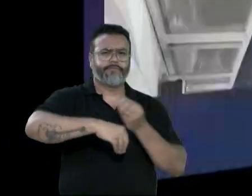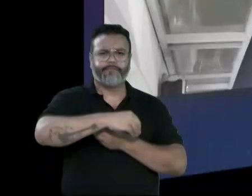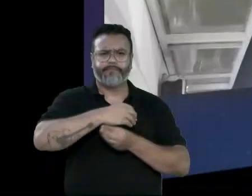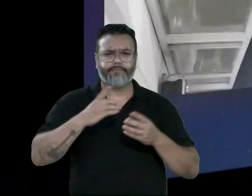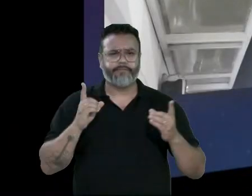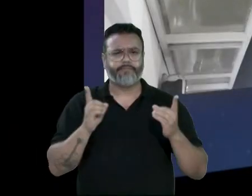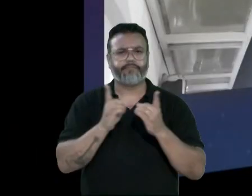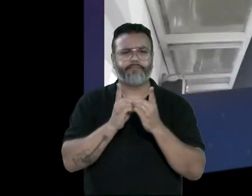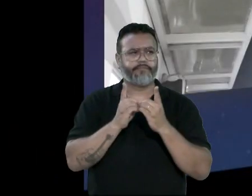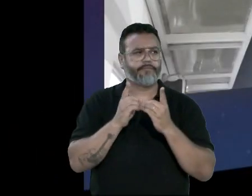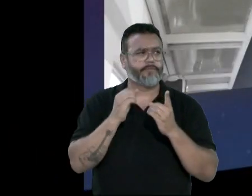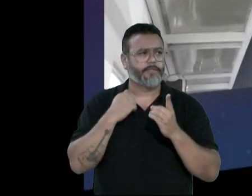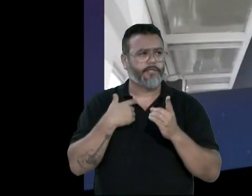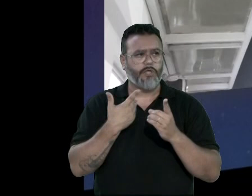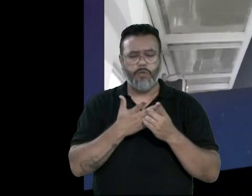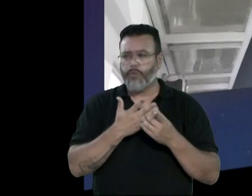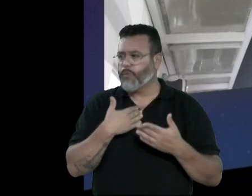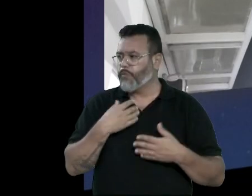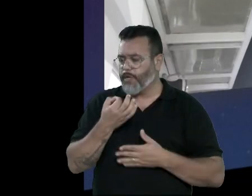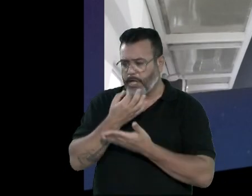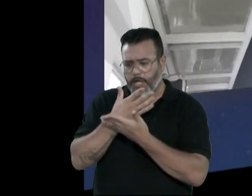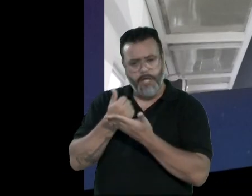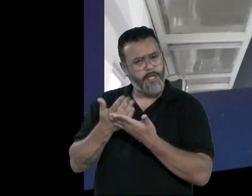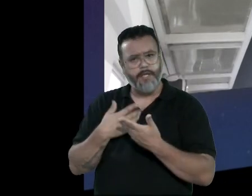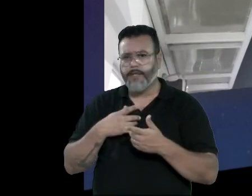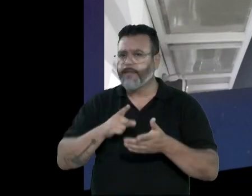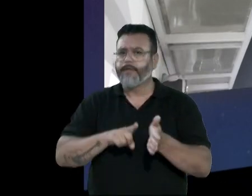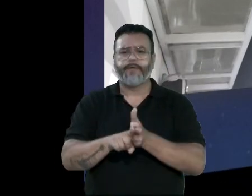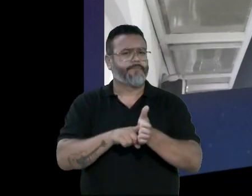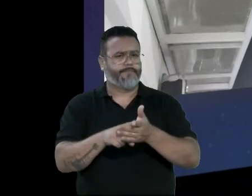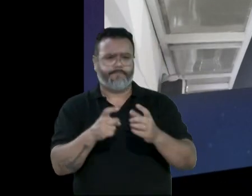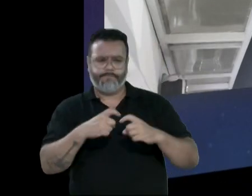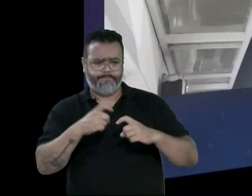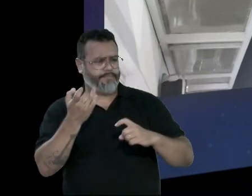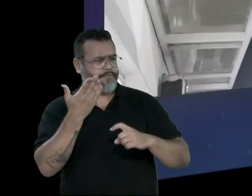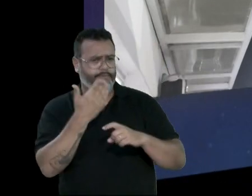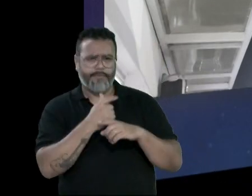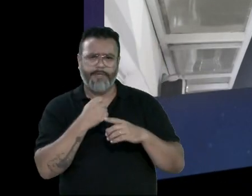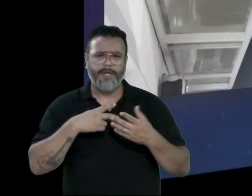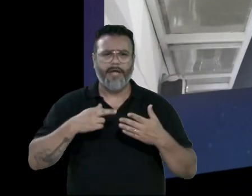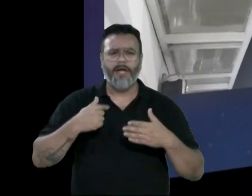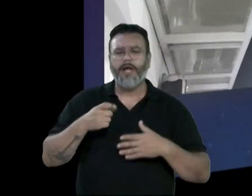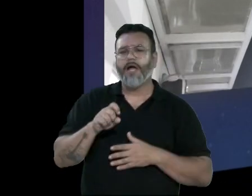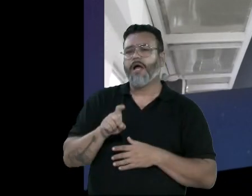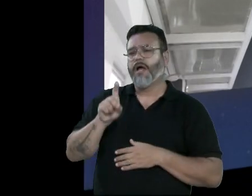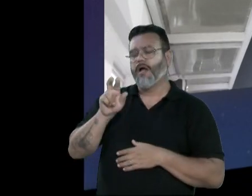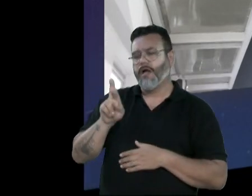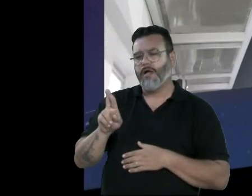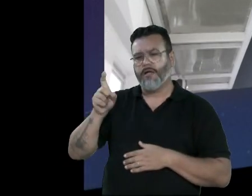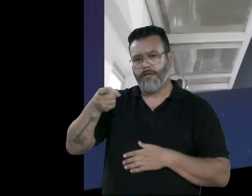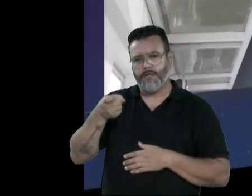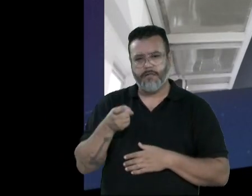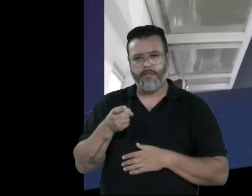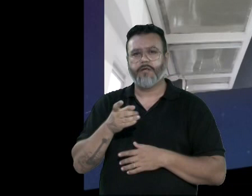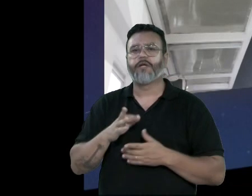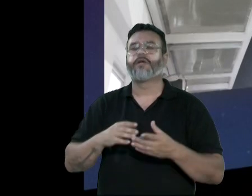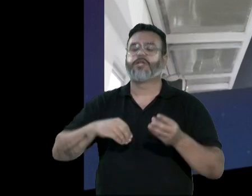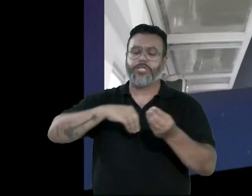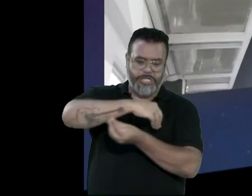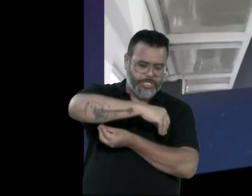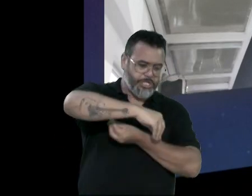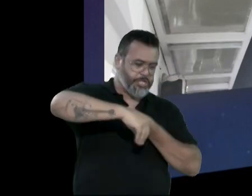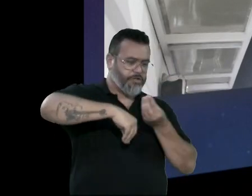médico, medicação, exames, raio-x, laboratório, então esse fluxo tem que melhorar. Então,